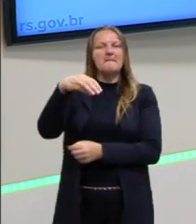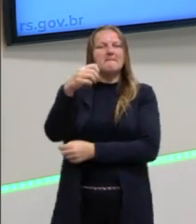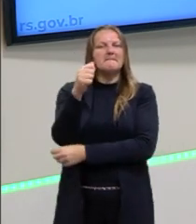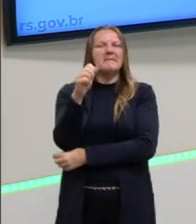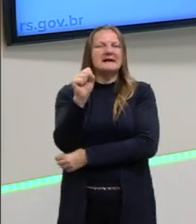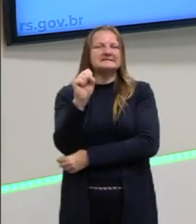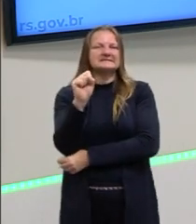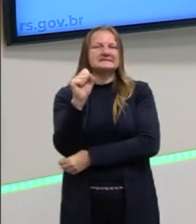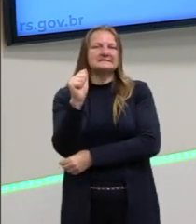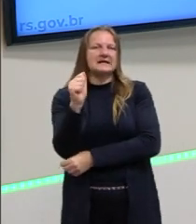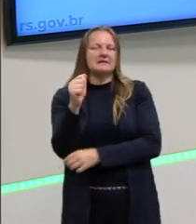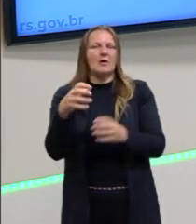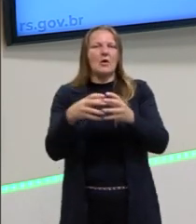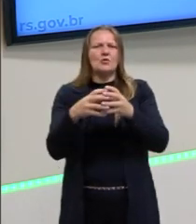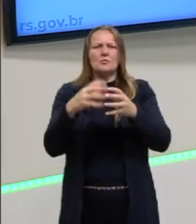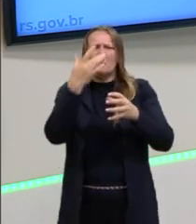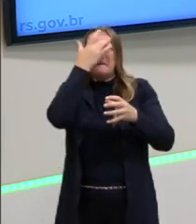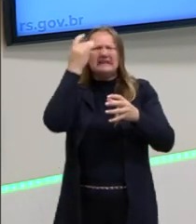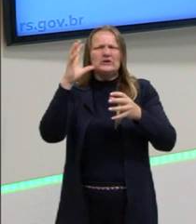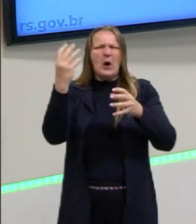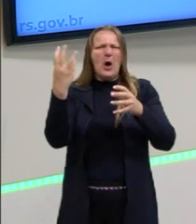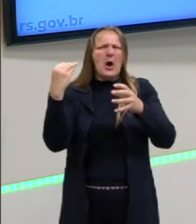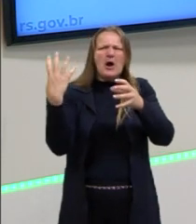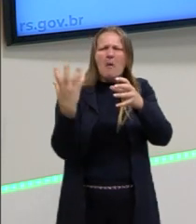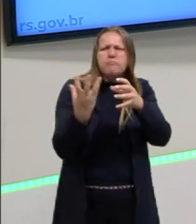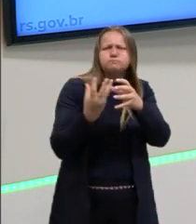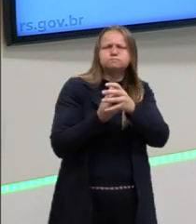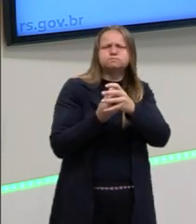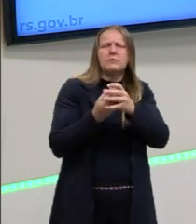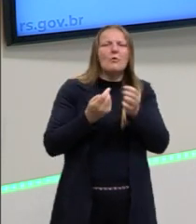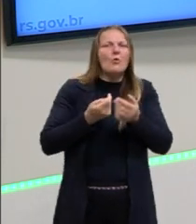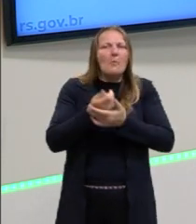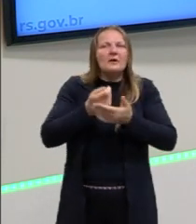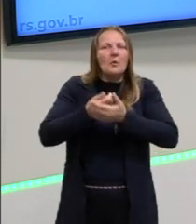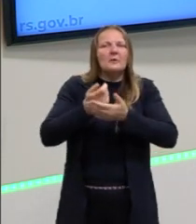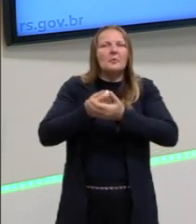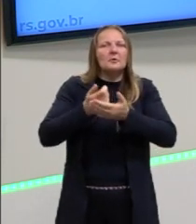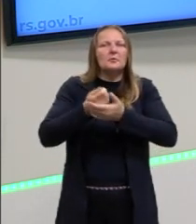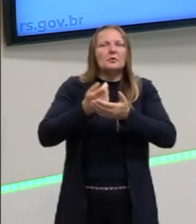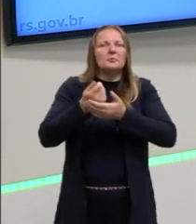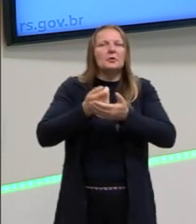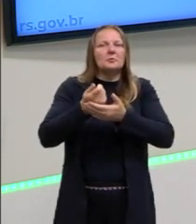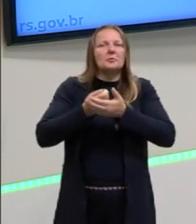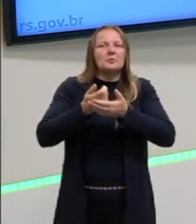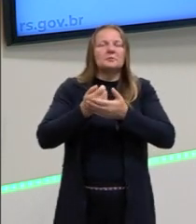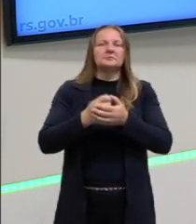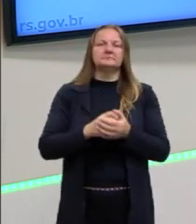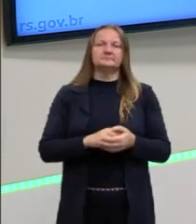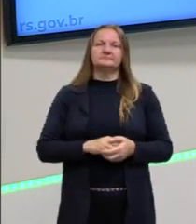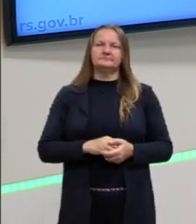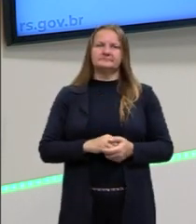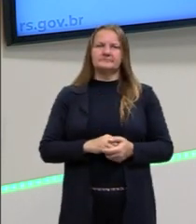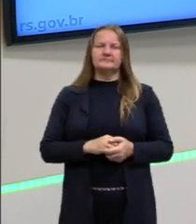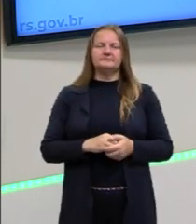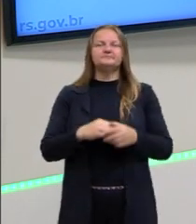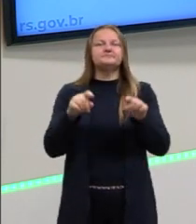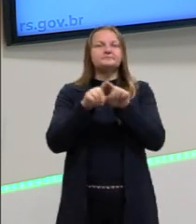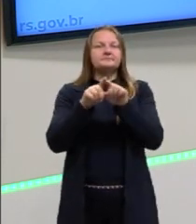Por que a necessidade da cultura de massa? Para que nós possamos, para que os meios de comunicação